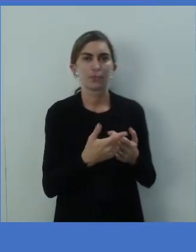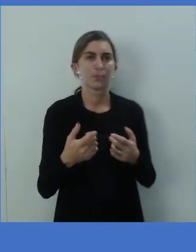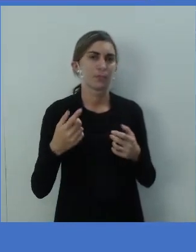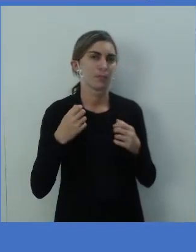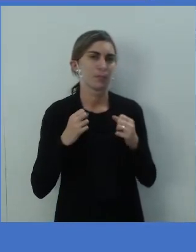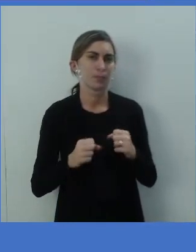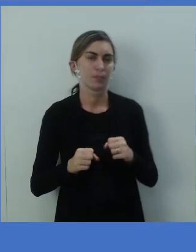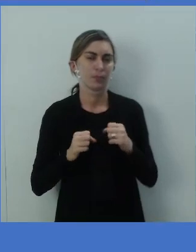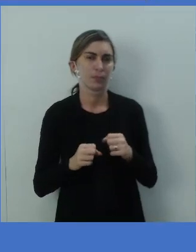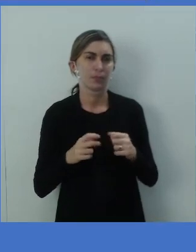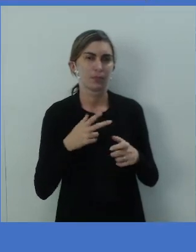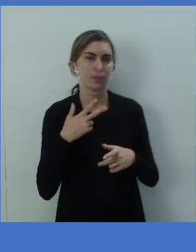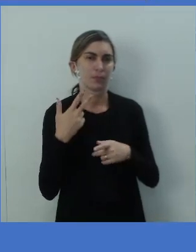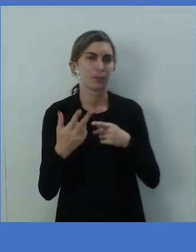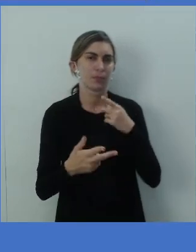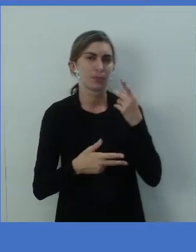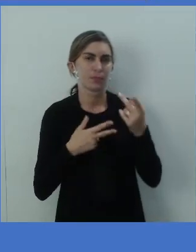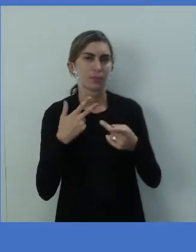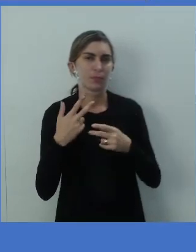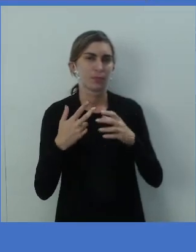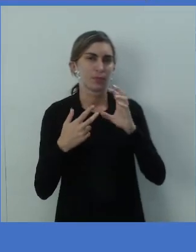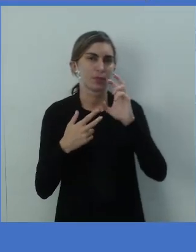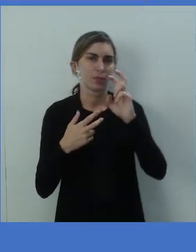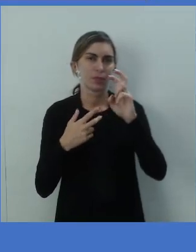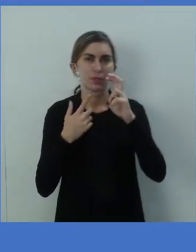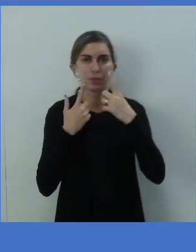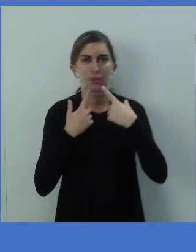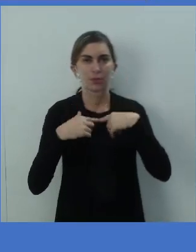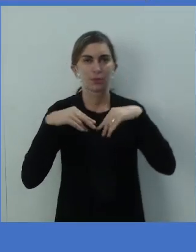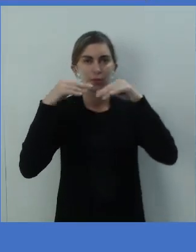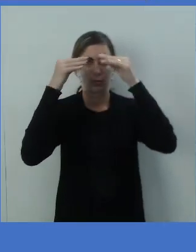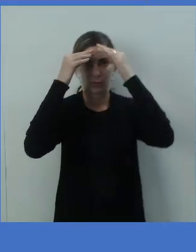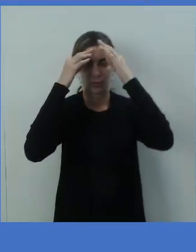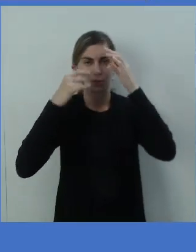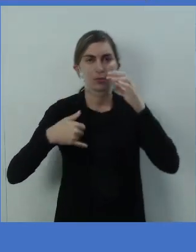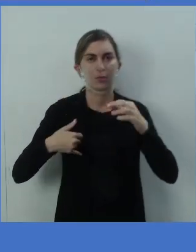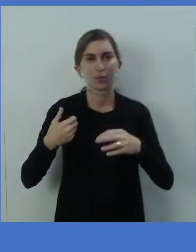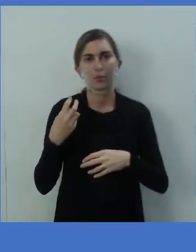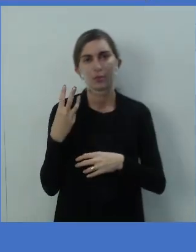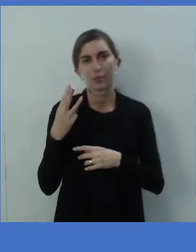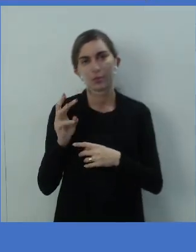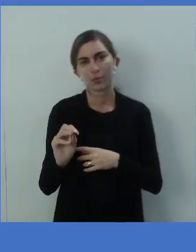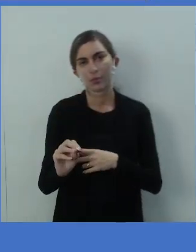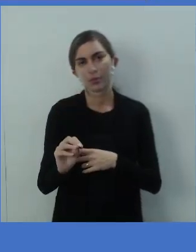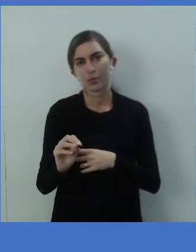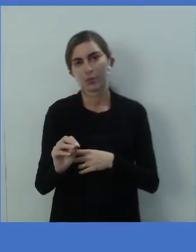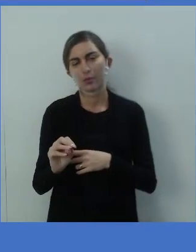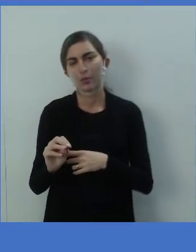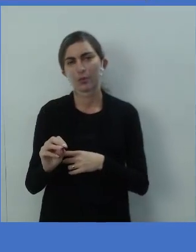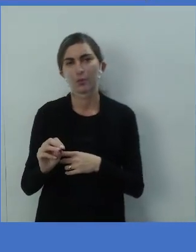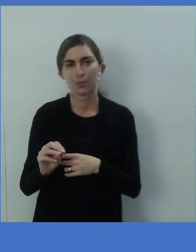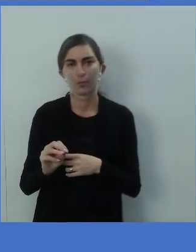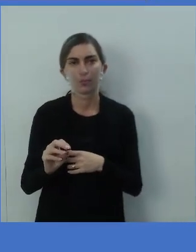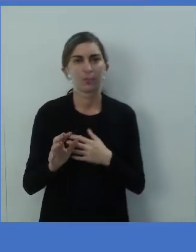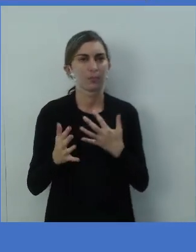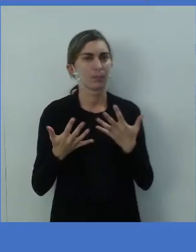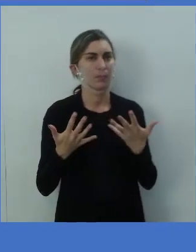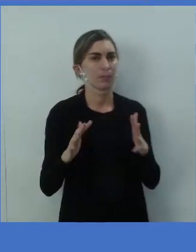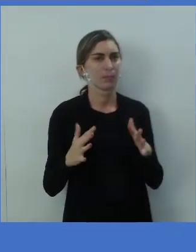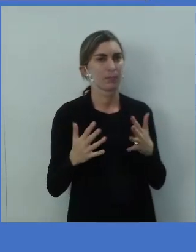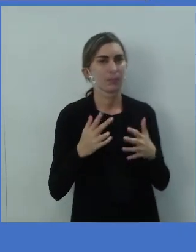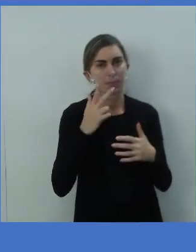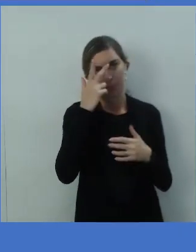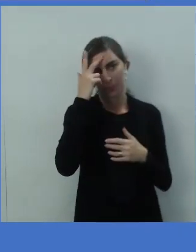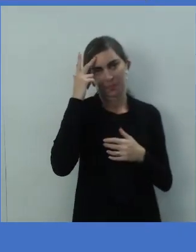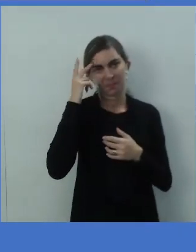falar cinco linguagens quando tinha 30 anos ou aos 30, né? Mas a pessoa não